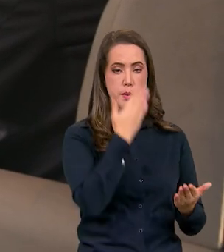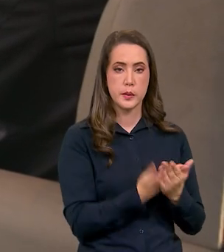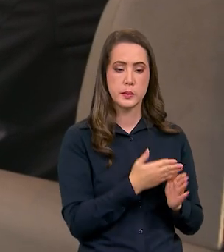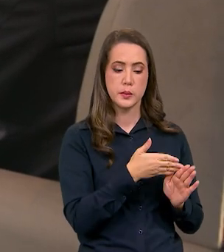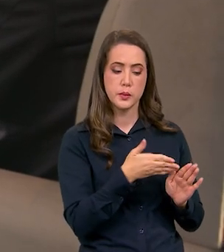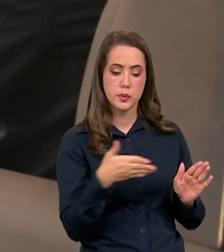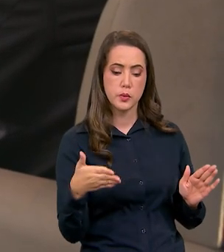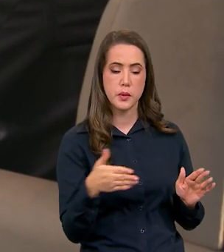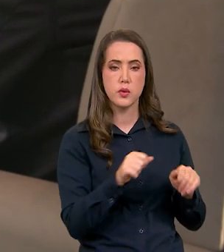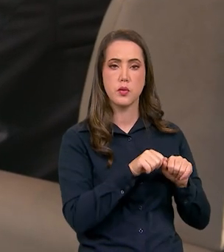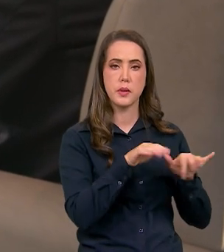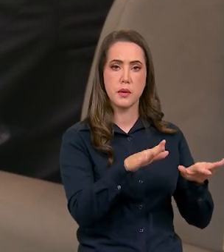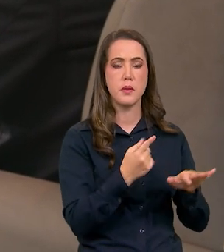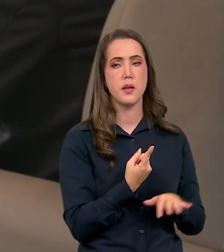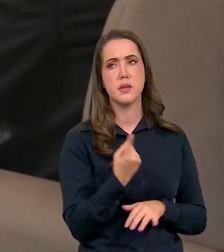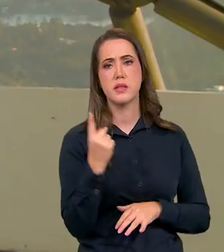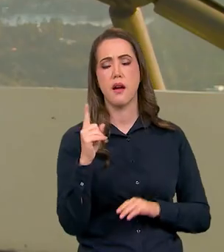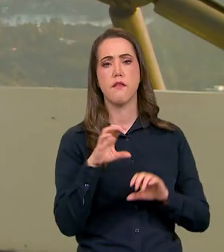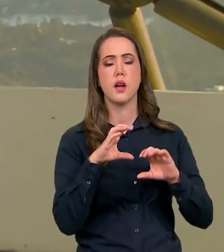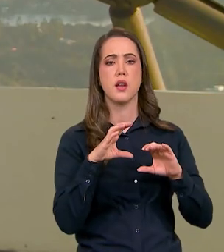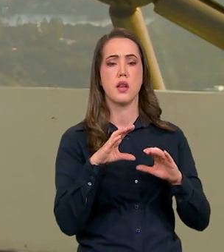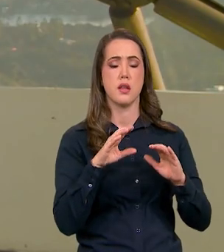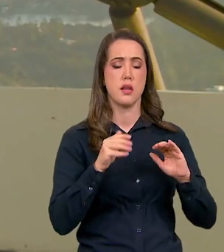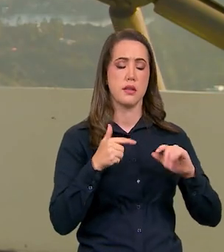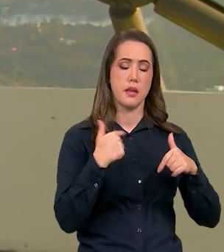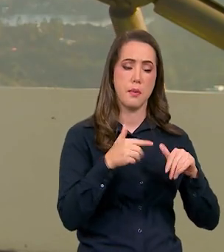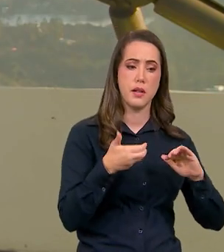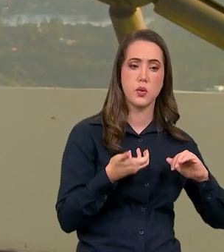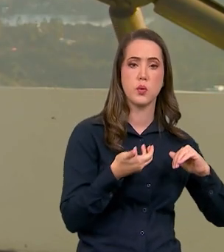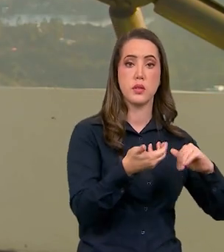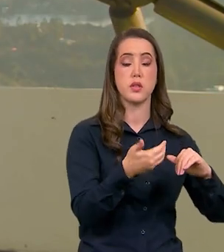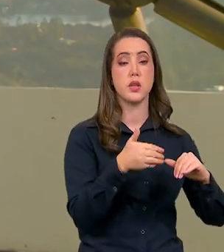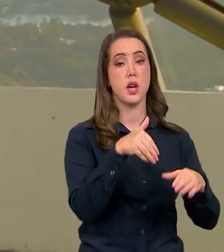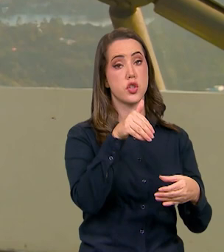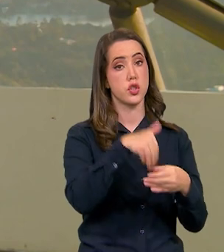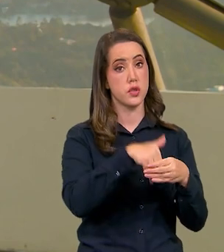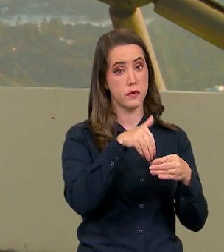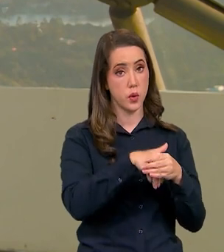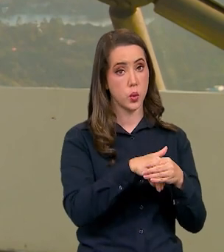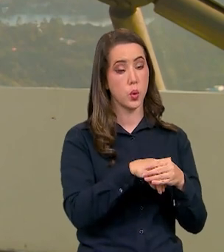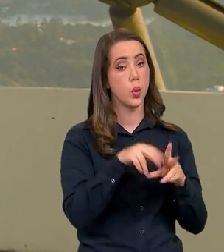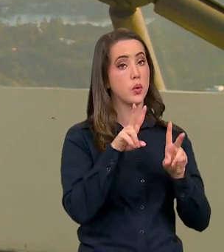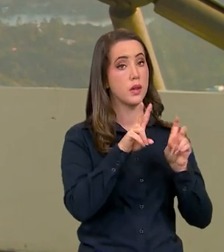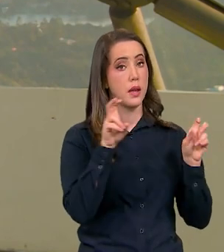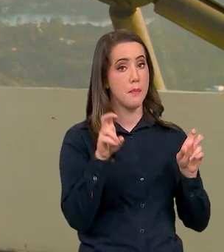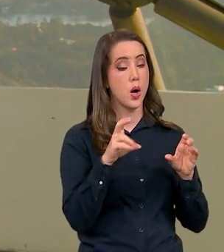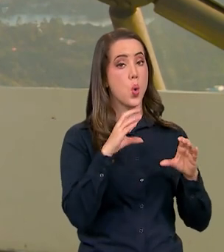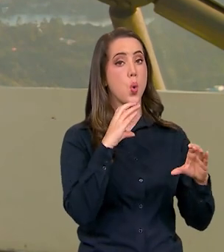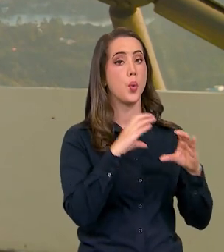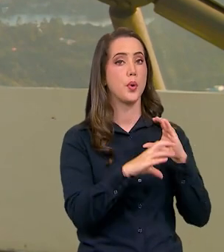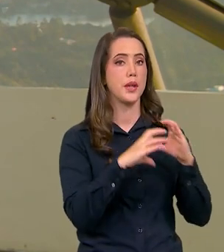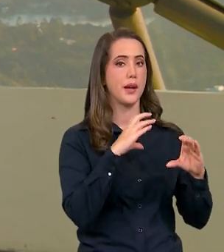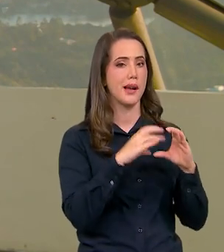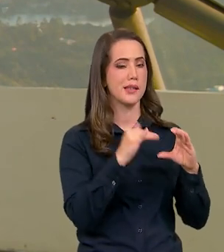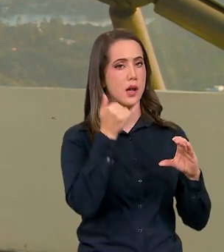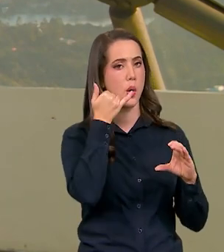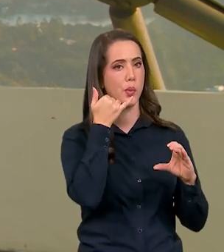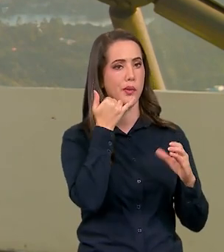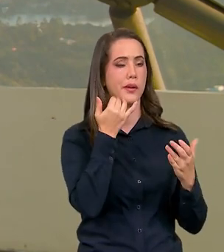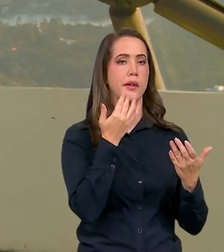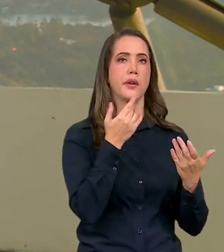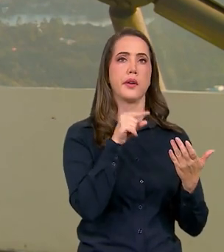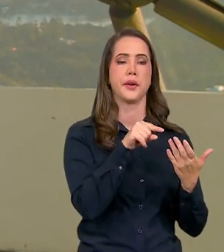foi durante a pandemia eu estava no congresso e me lembro que nós votamos as telecomunicações como item essencial como